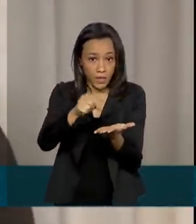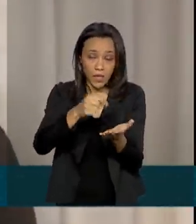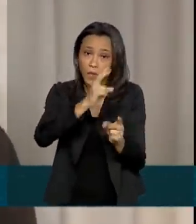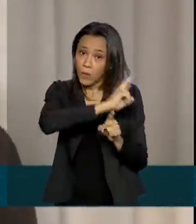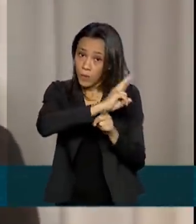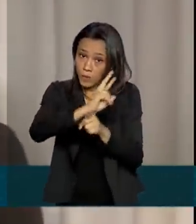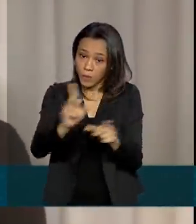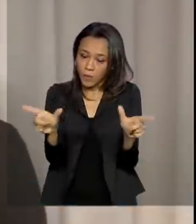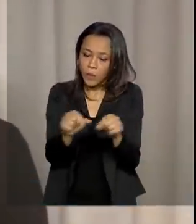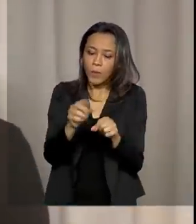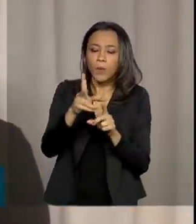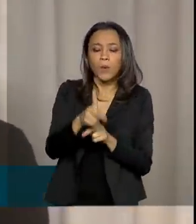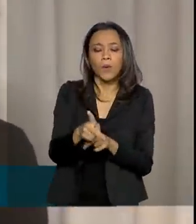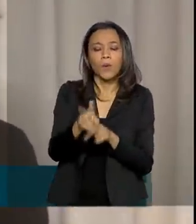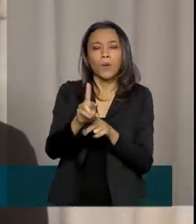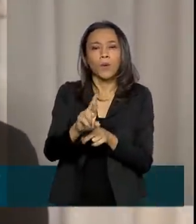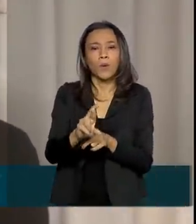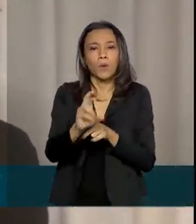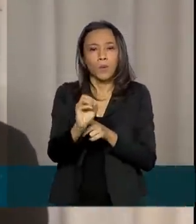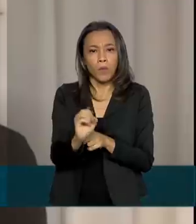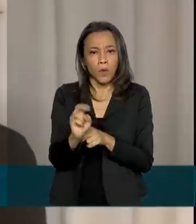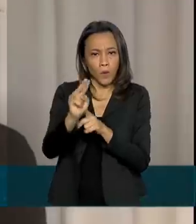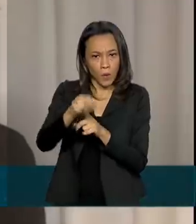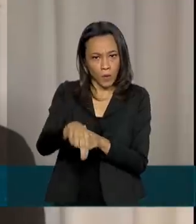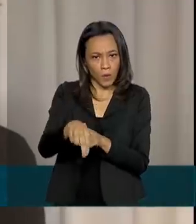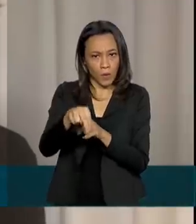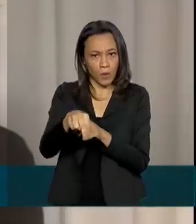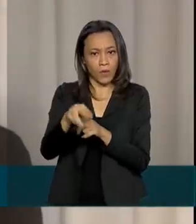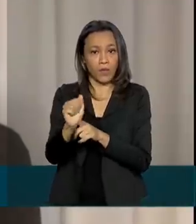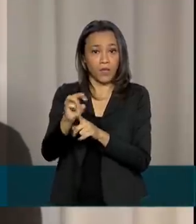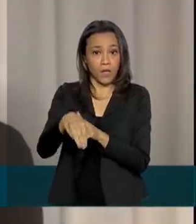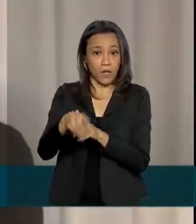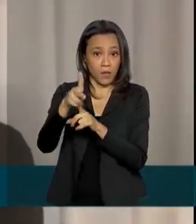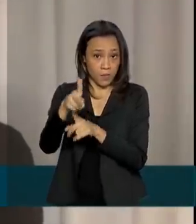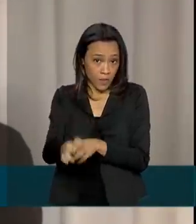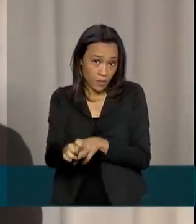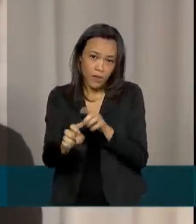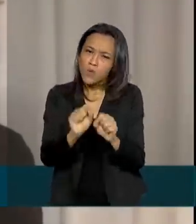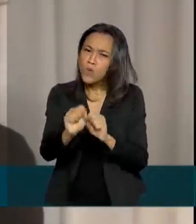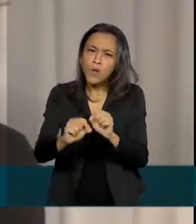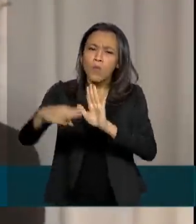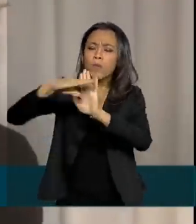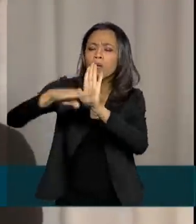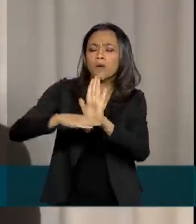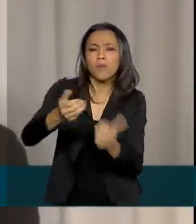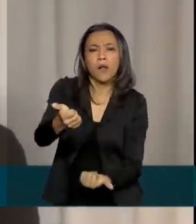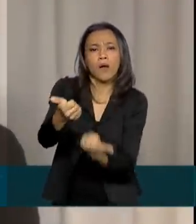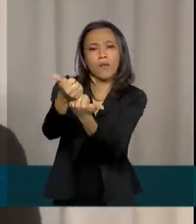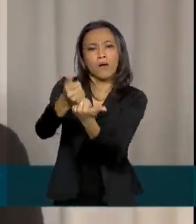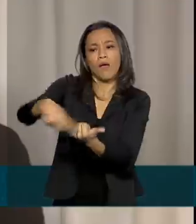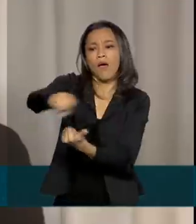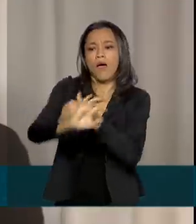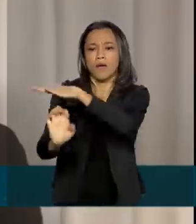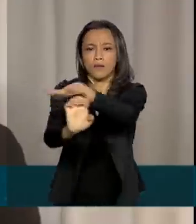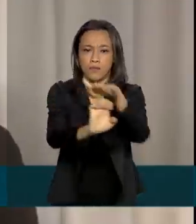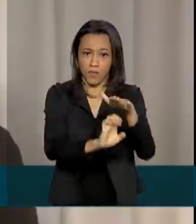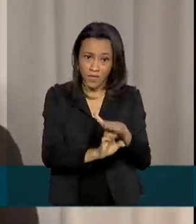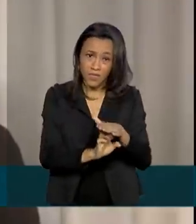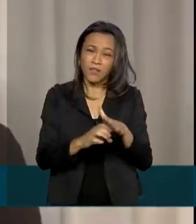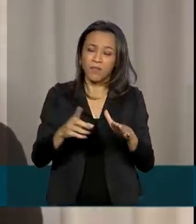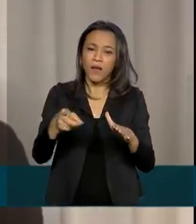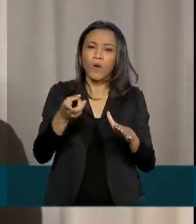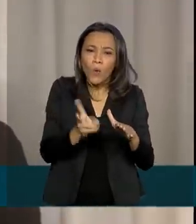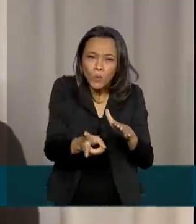do governo federal, para ajudar micro e pequenas empresas a sobreviver no mercado durante a crise da